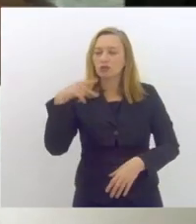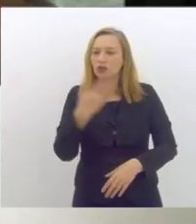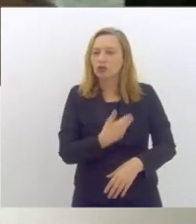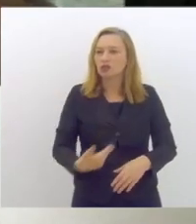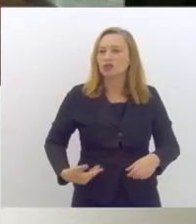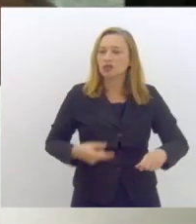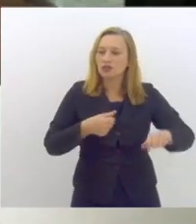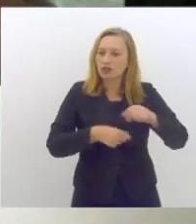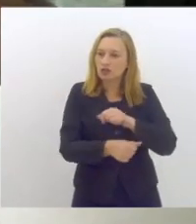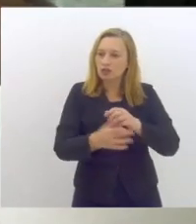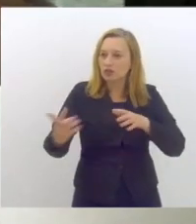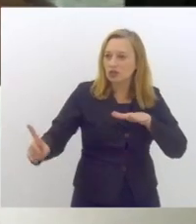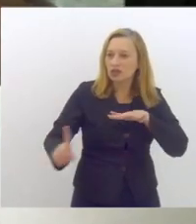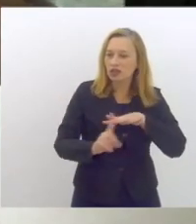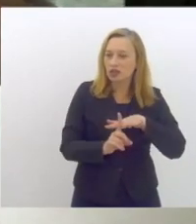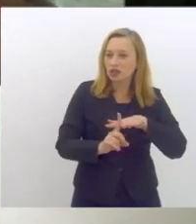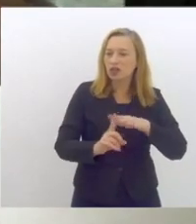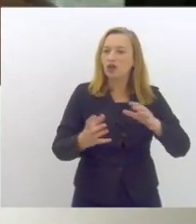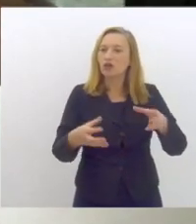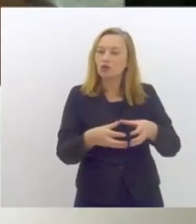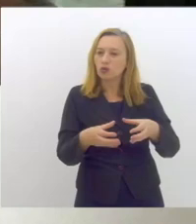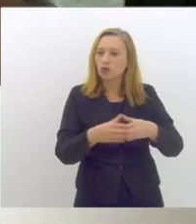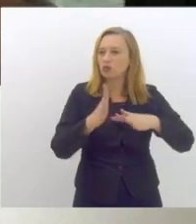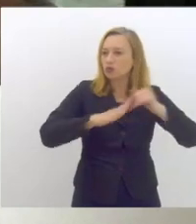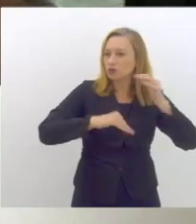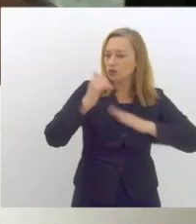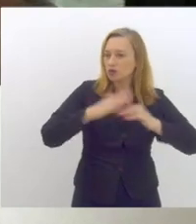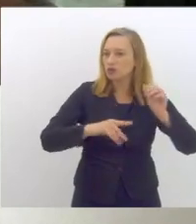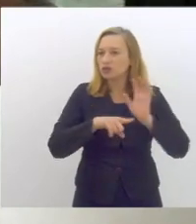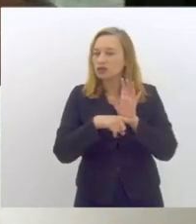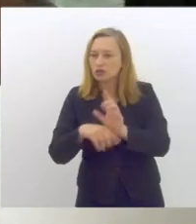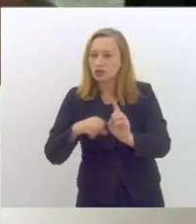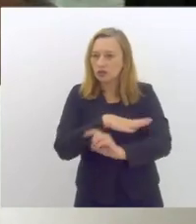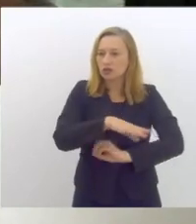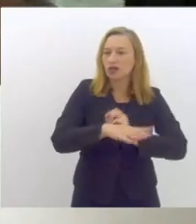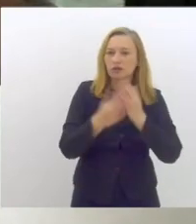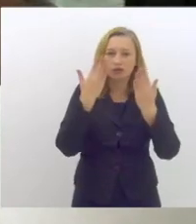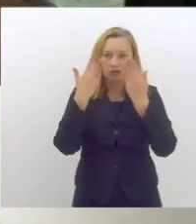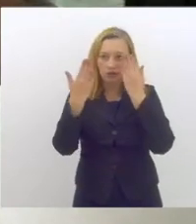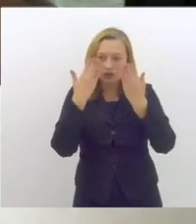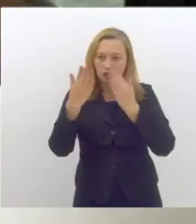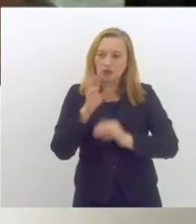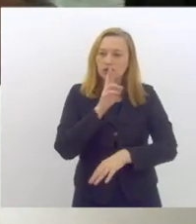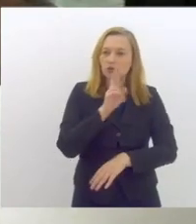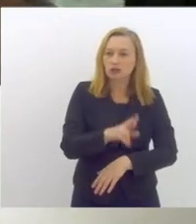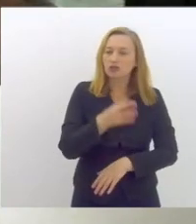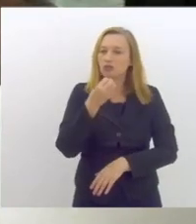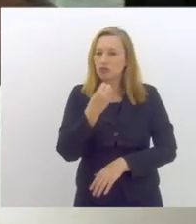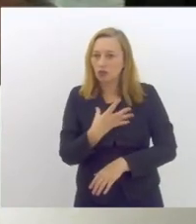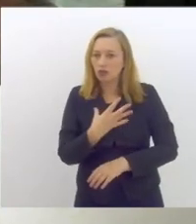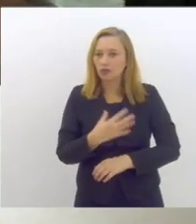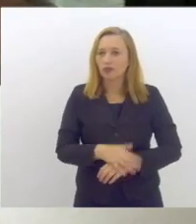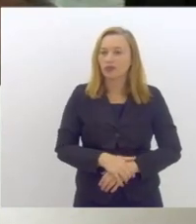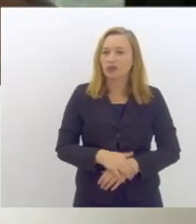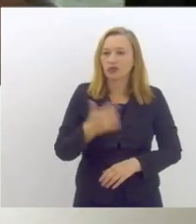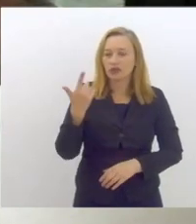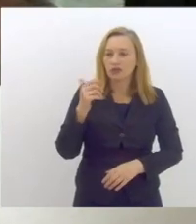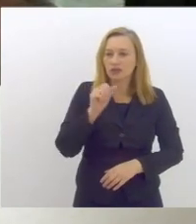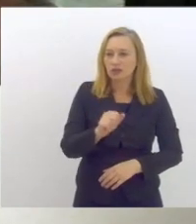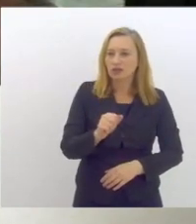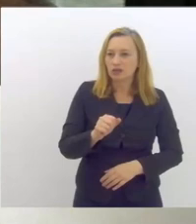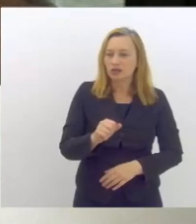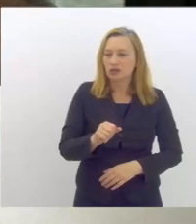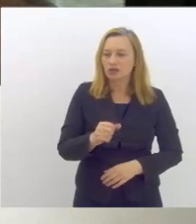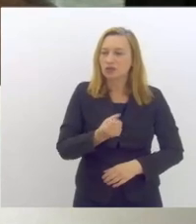investimento de integração ao quadro de profissionais como assistentes sociais, psicólogos trará resultados e conseguirá alcançar